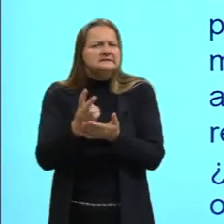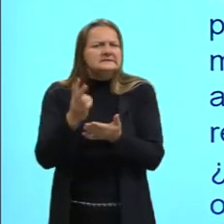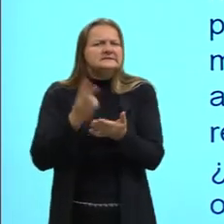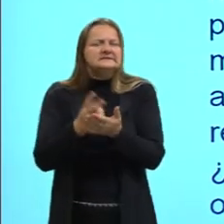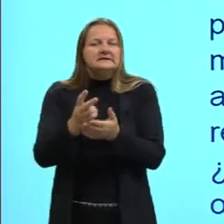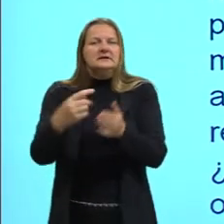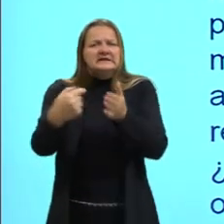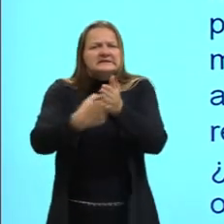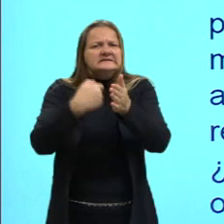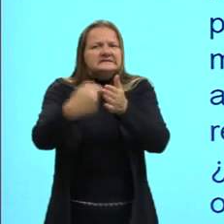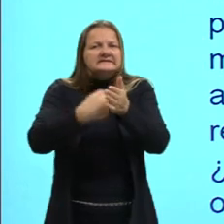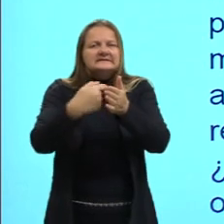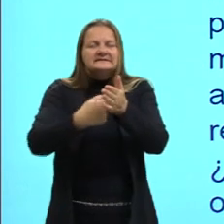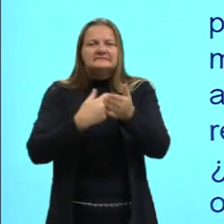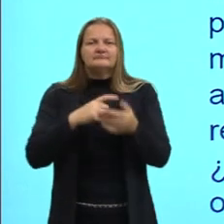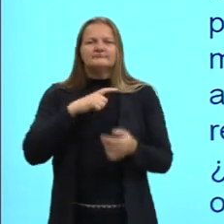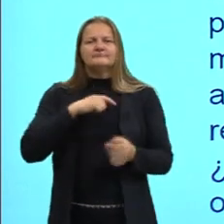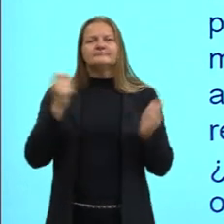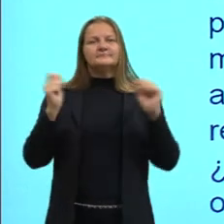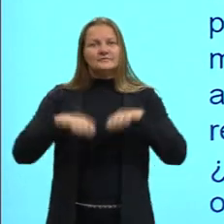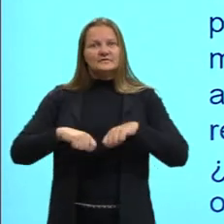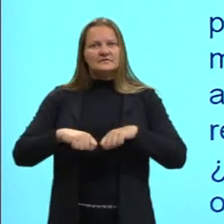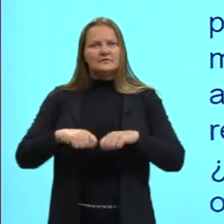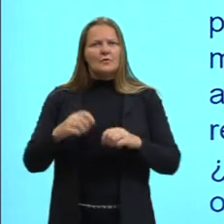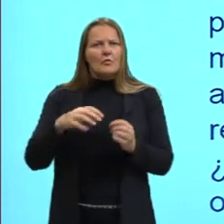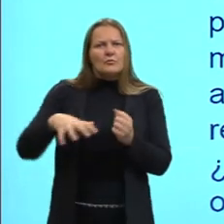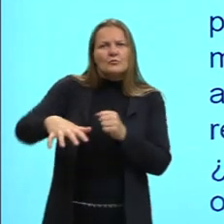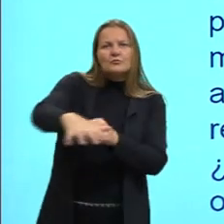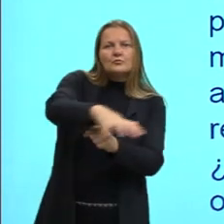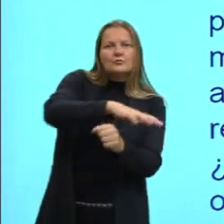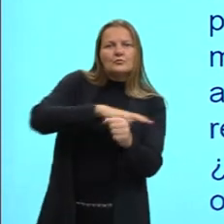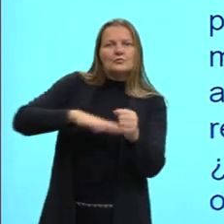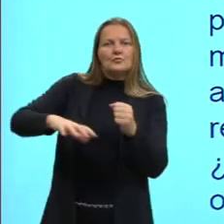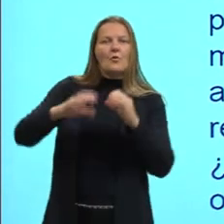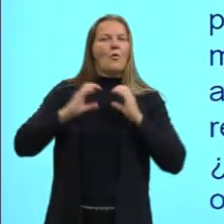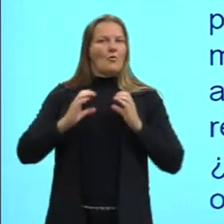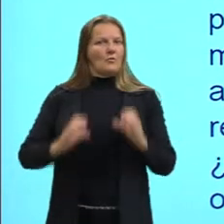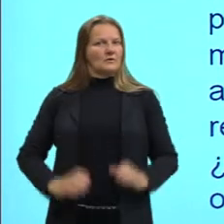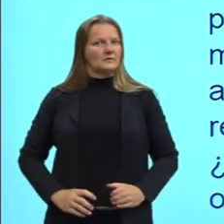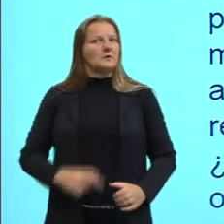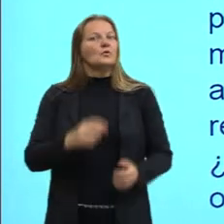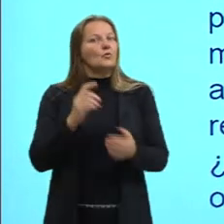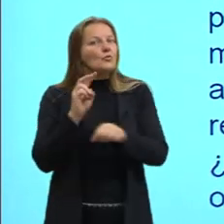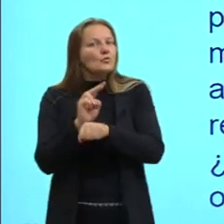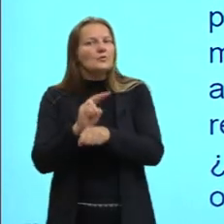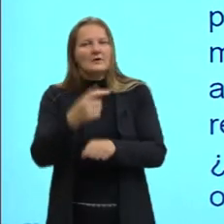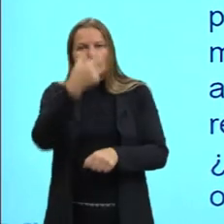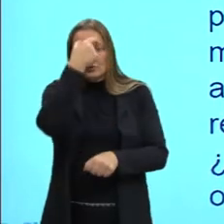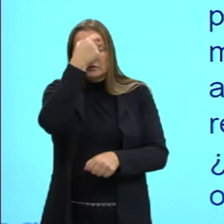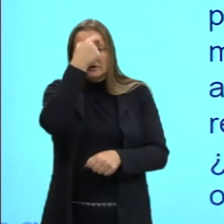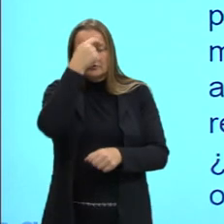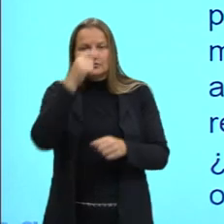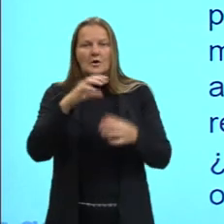preguntas podemos inducir cambios en nuestro comportamiento que beneficiarán al medio ambiente